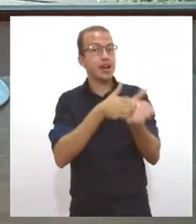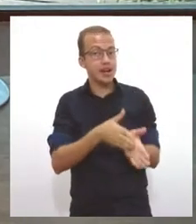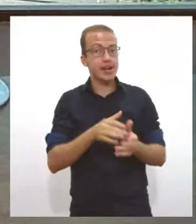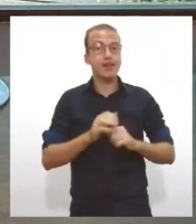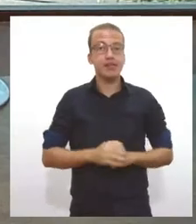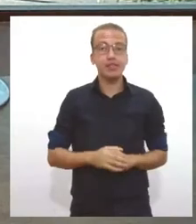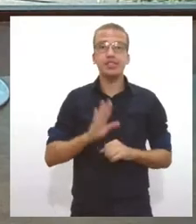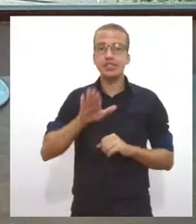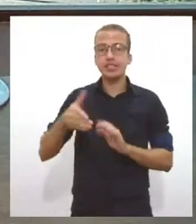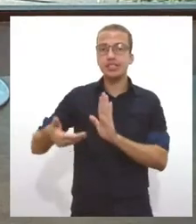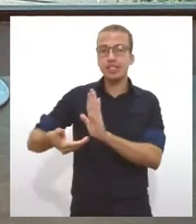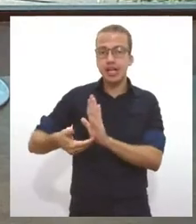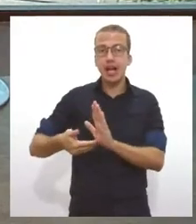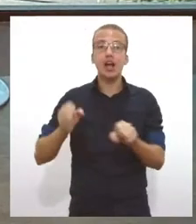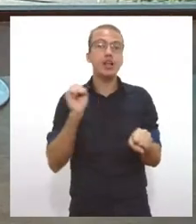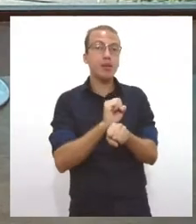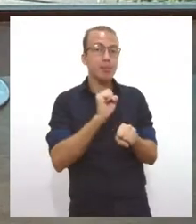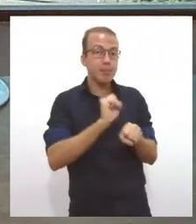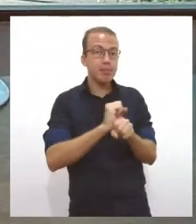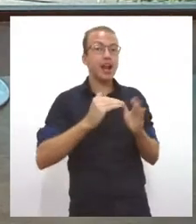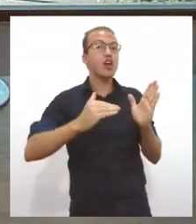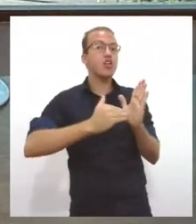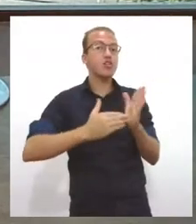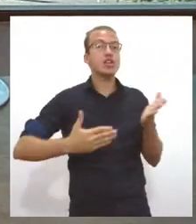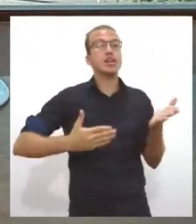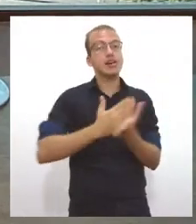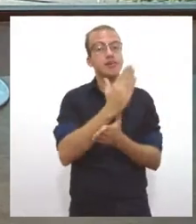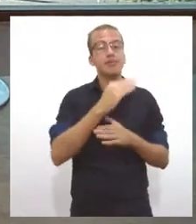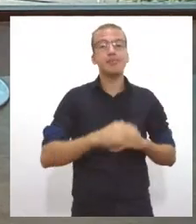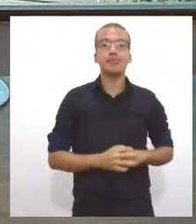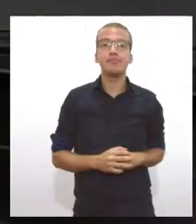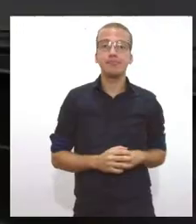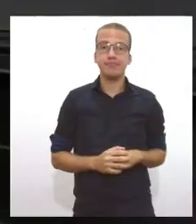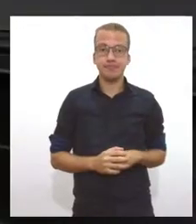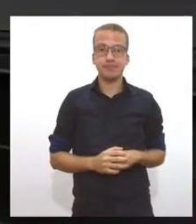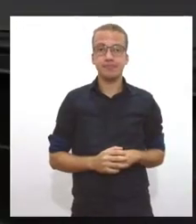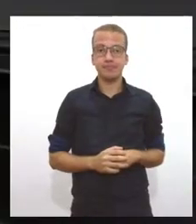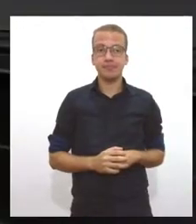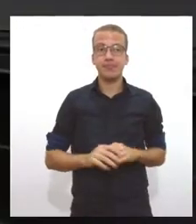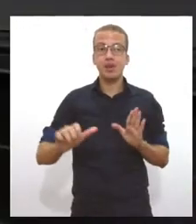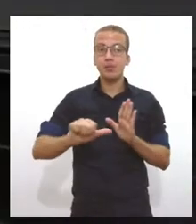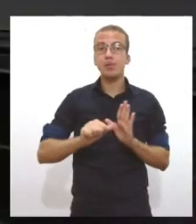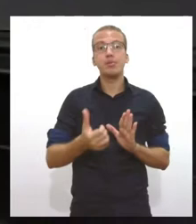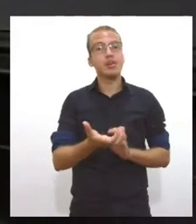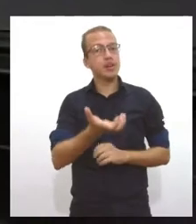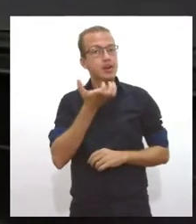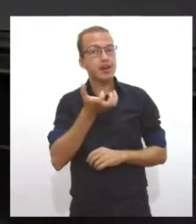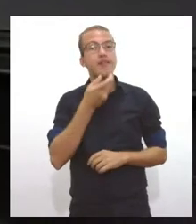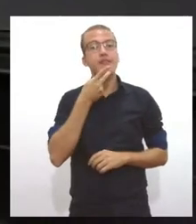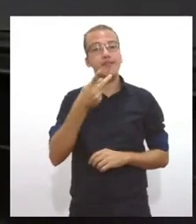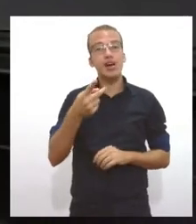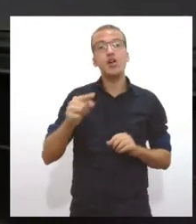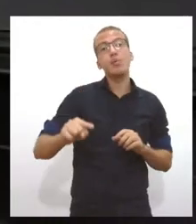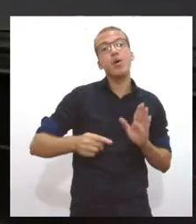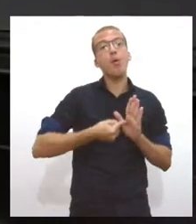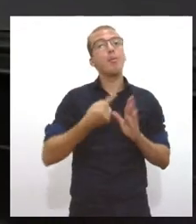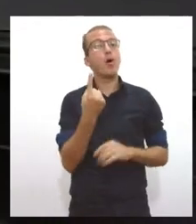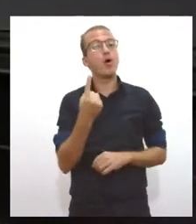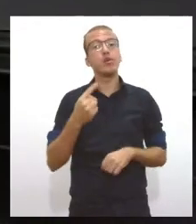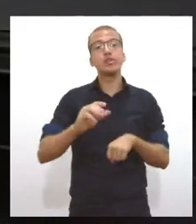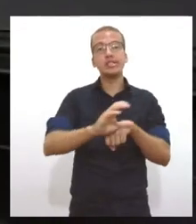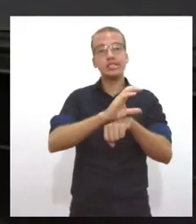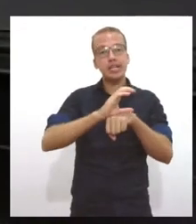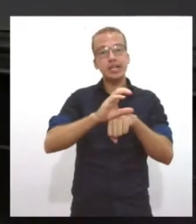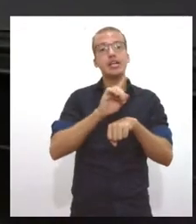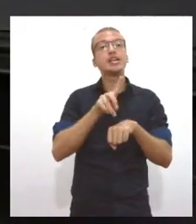Ótimo. Primeiro, eu queria lembrar um preceito constitucional muito importante, porque ele vai nortear toda, qualquer